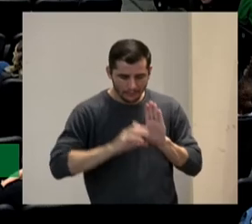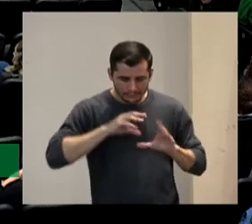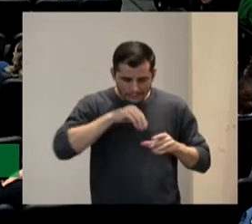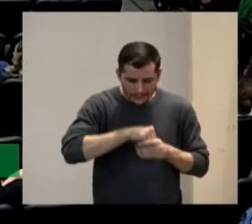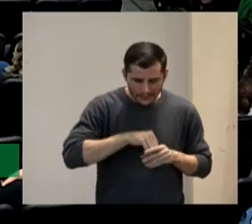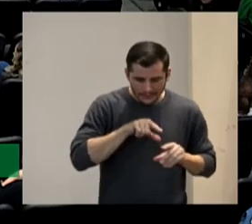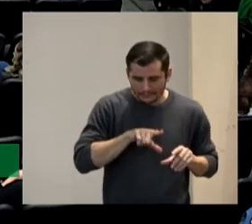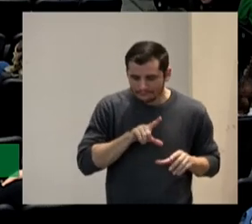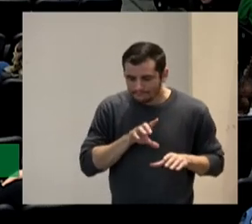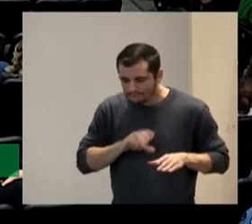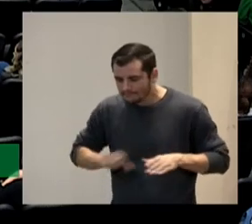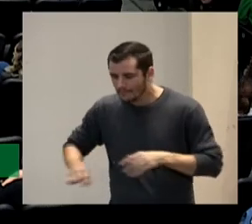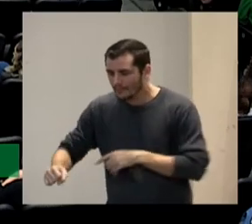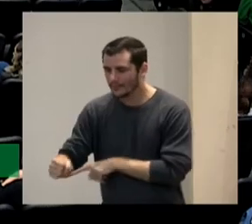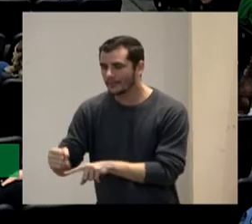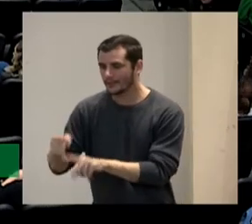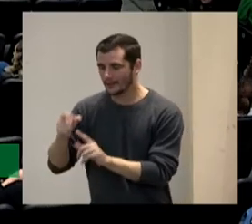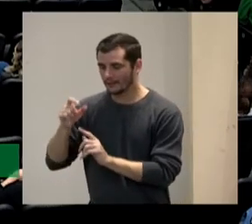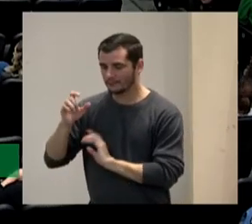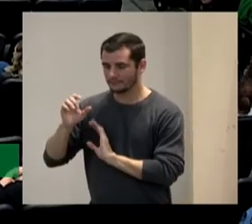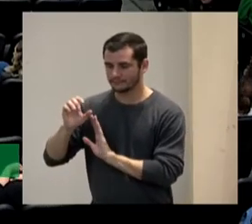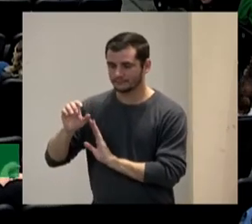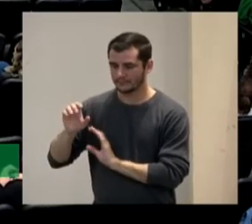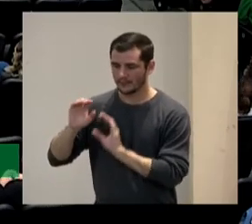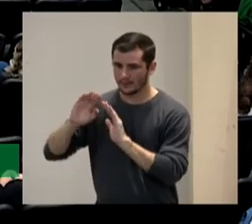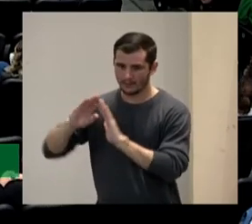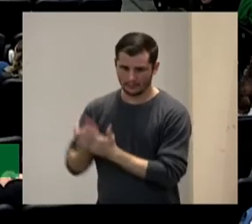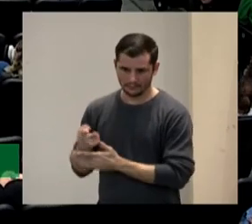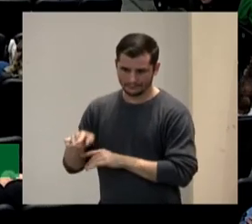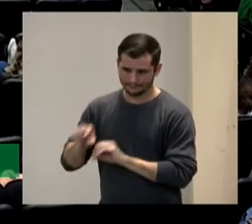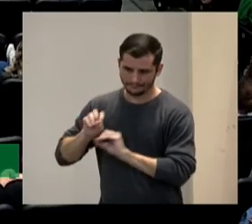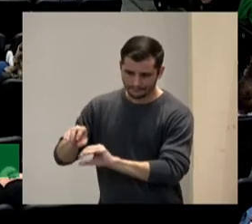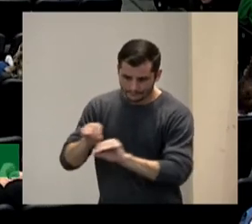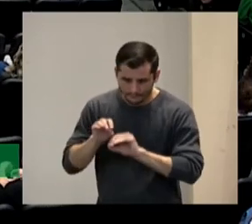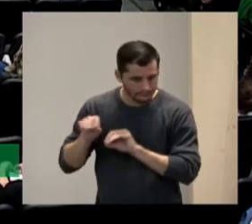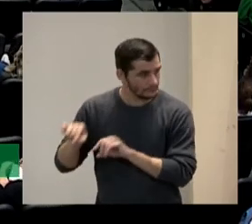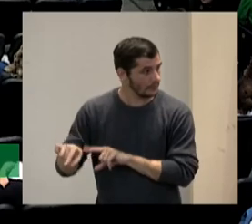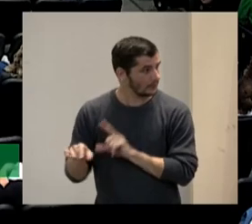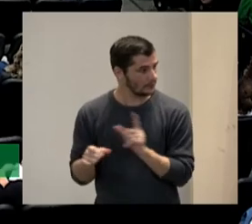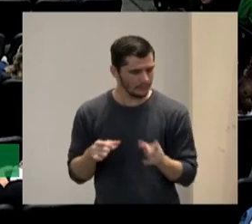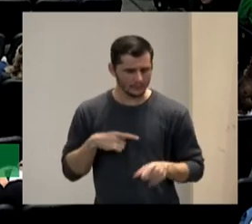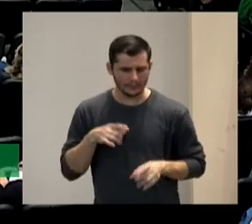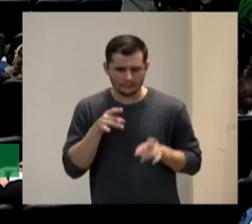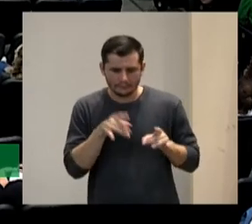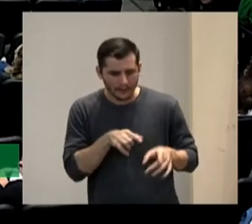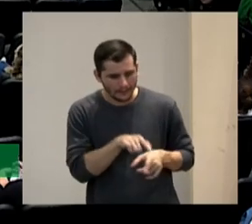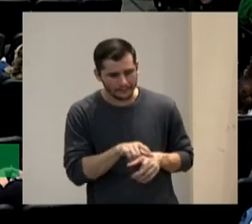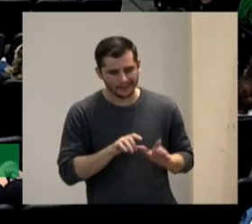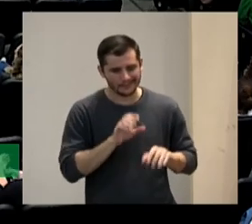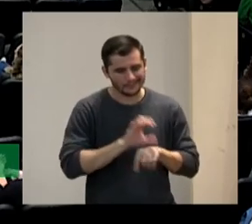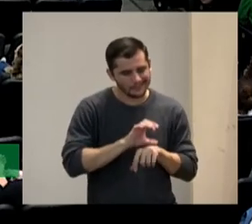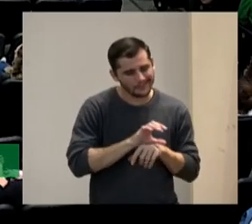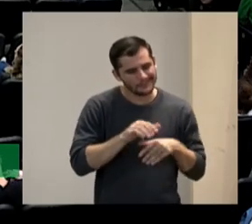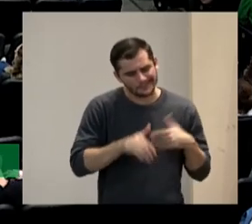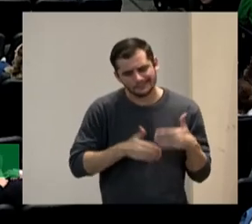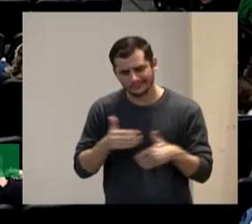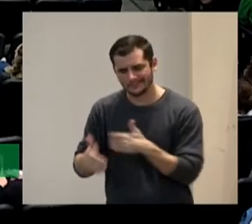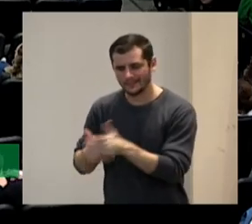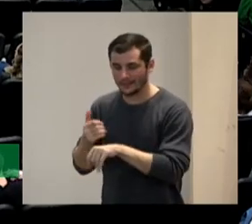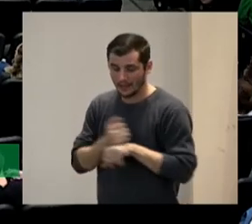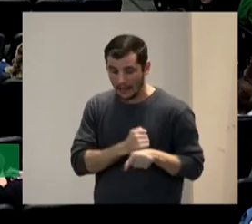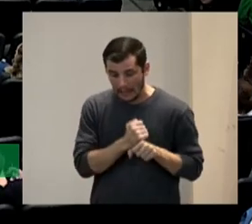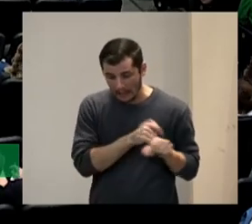educacional individualizado como vocês querem chamar e eu abandonei esse discurso e a partir dos anos de 2005